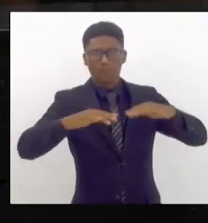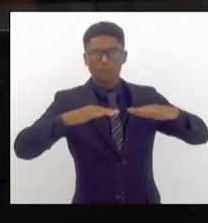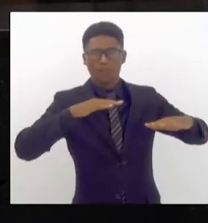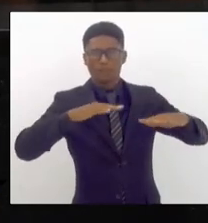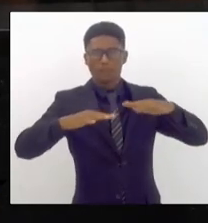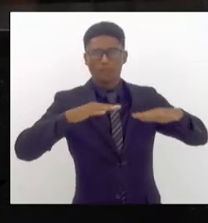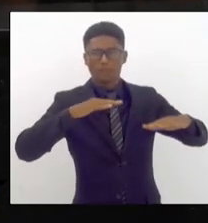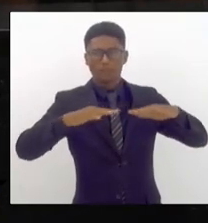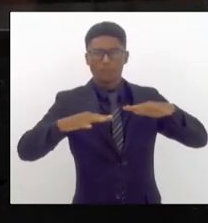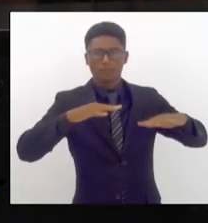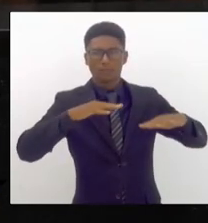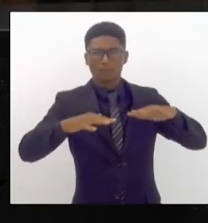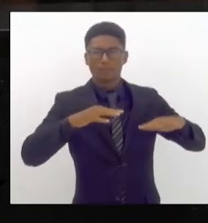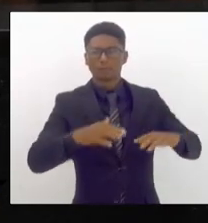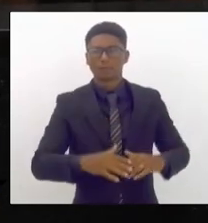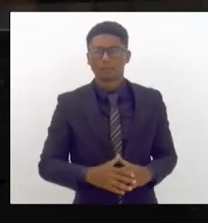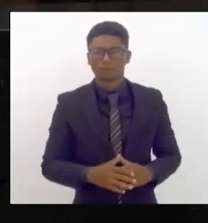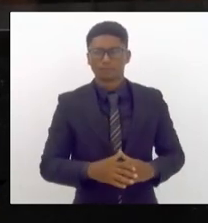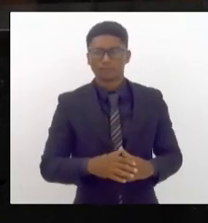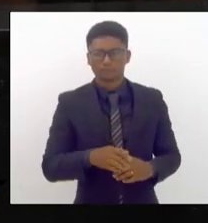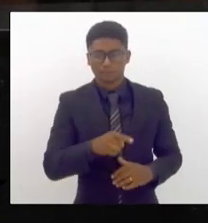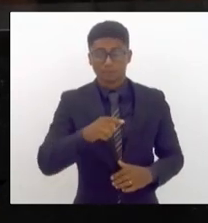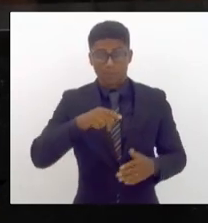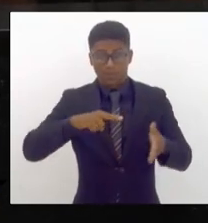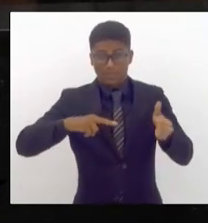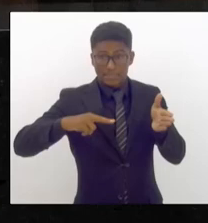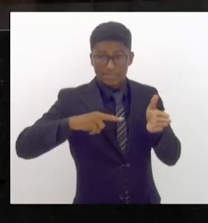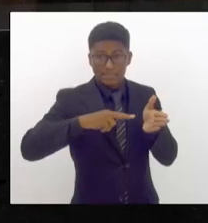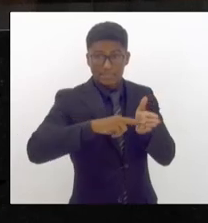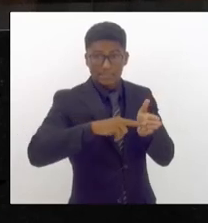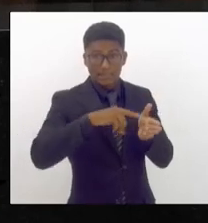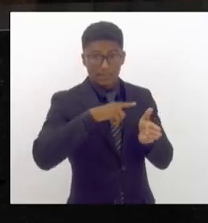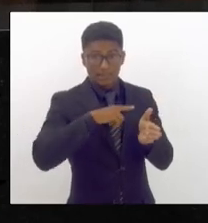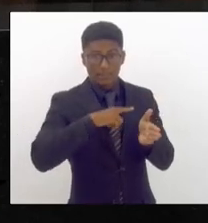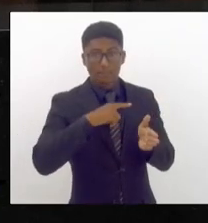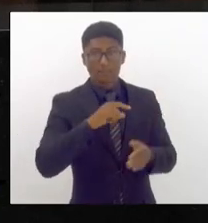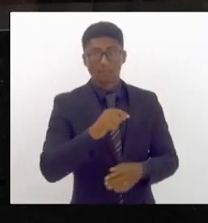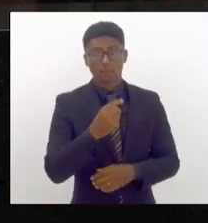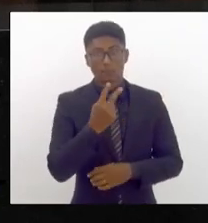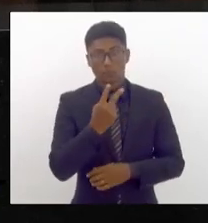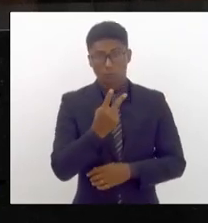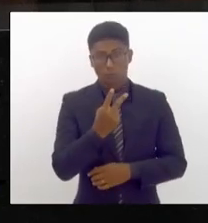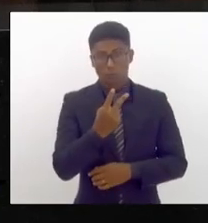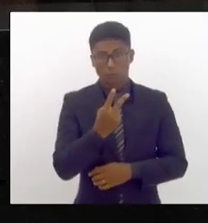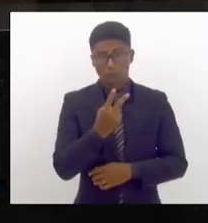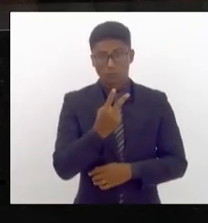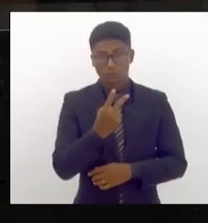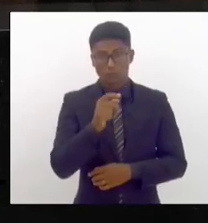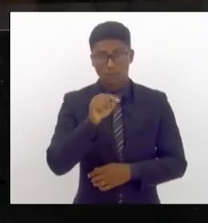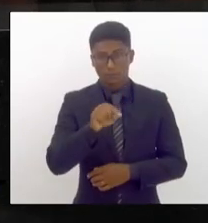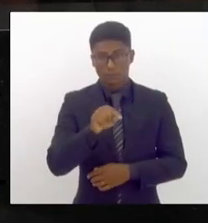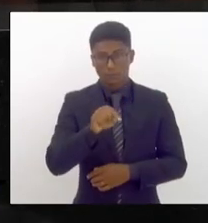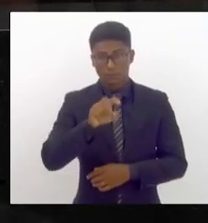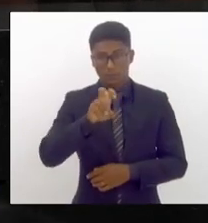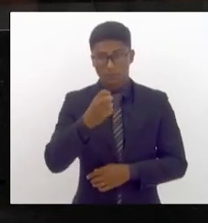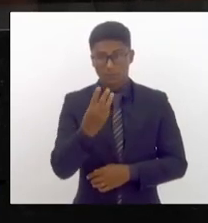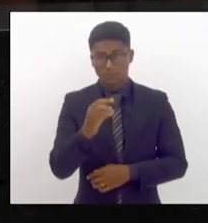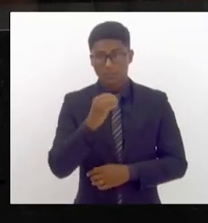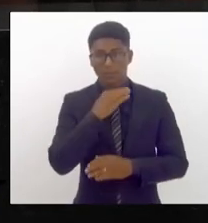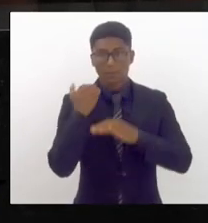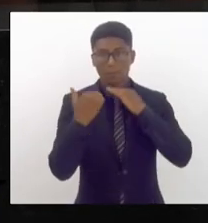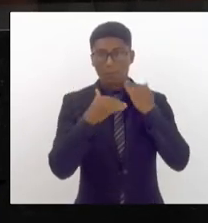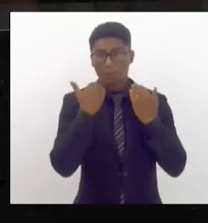na Síria nós tivemos 2.530 mortes na